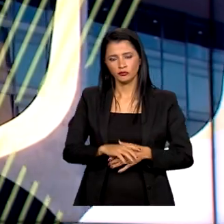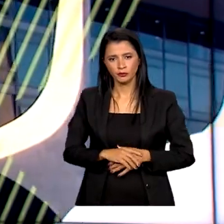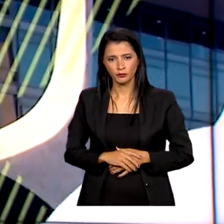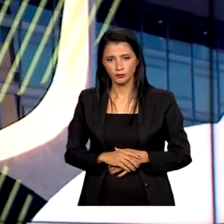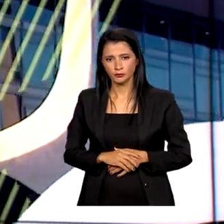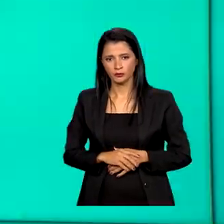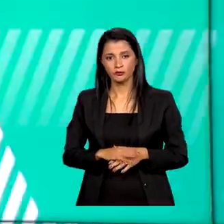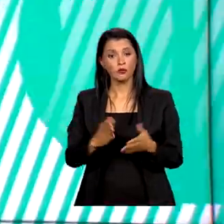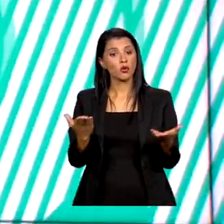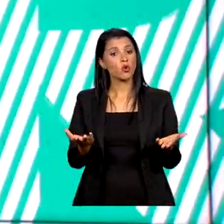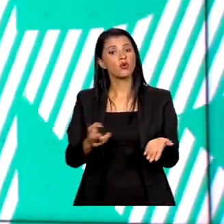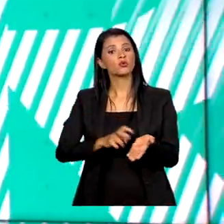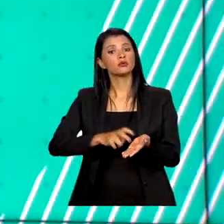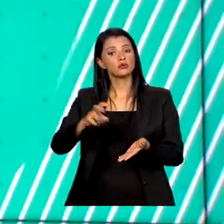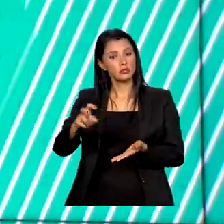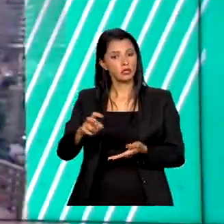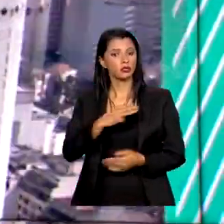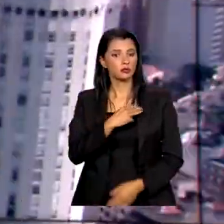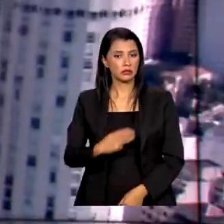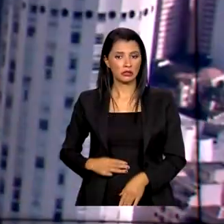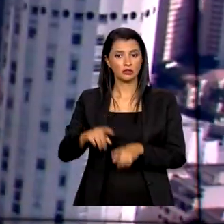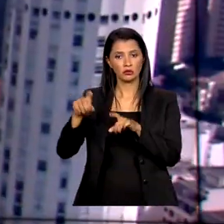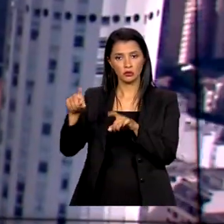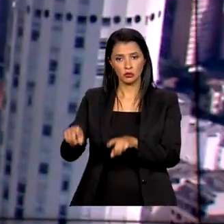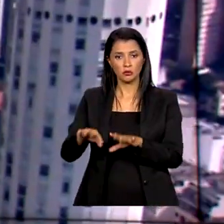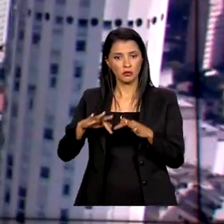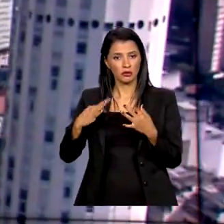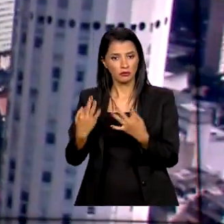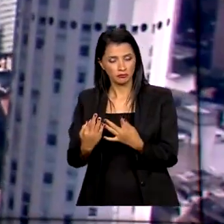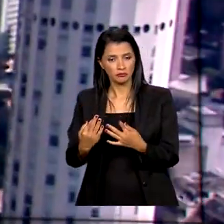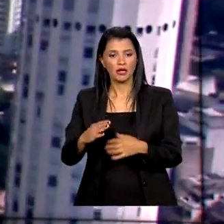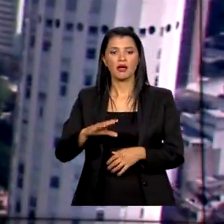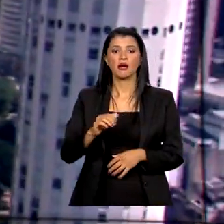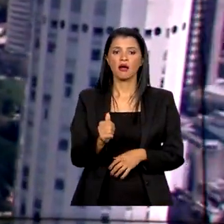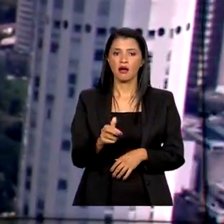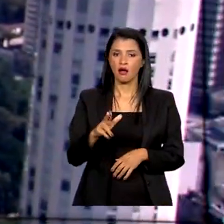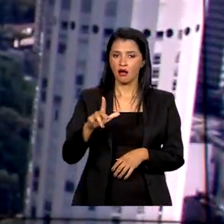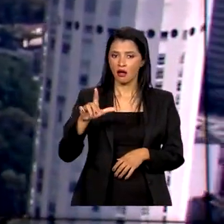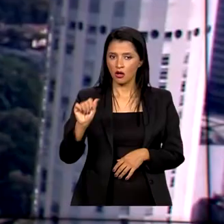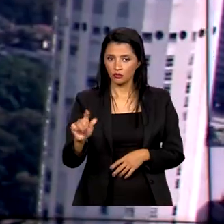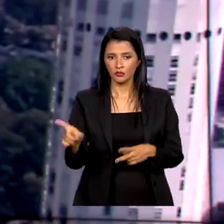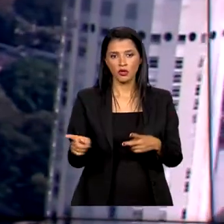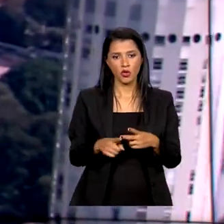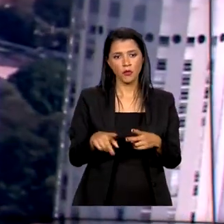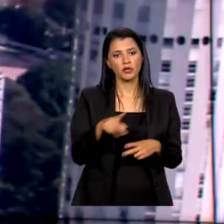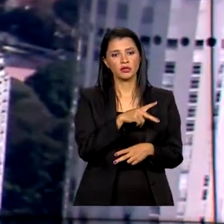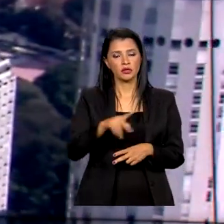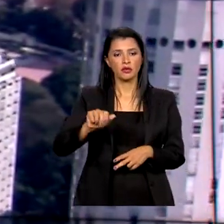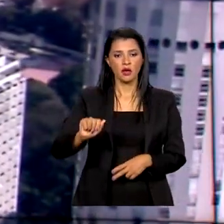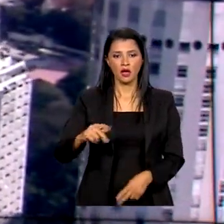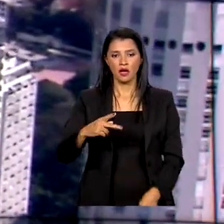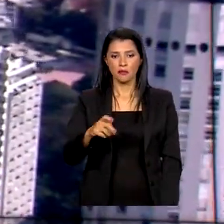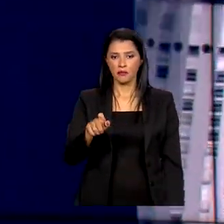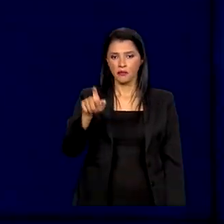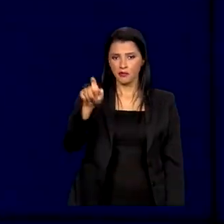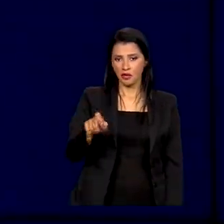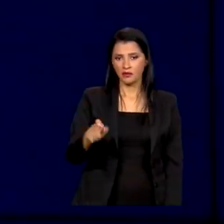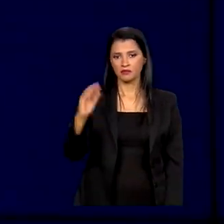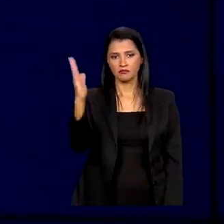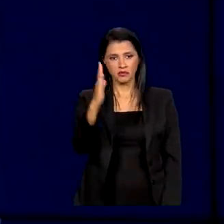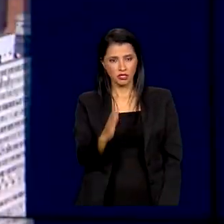E hoje de manhã, ministro da Agricultura e Pecuária, Carlos Fávaro, e o presidente da Apex Brasil, Jorge Viana,